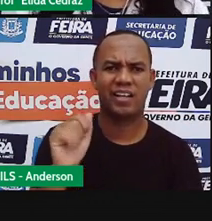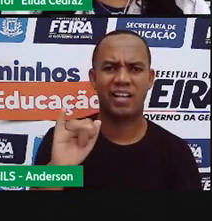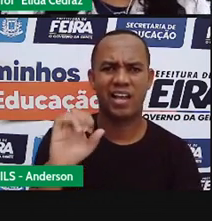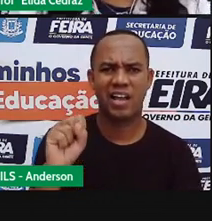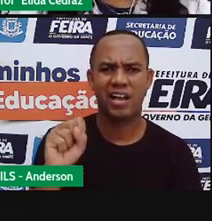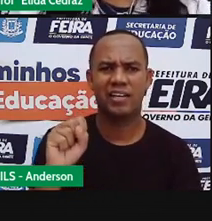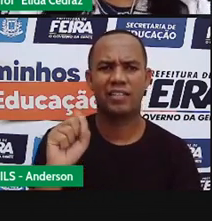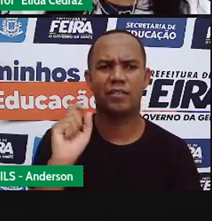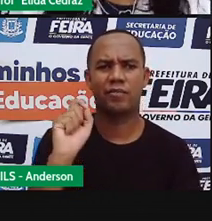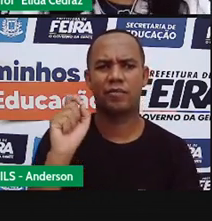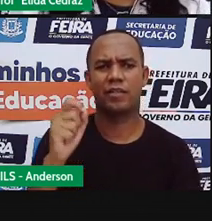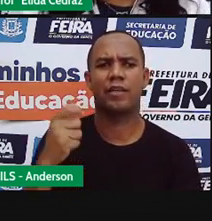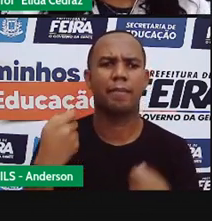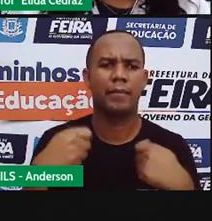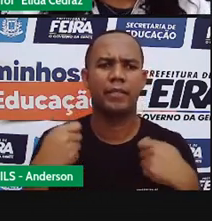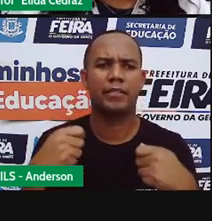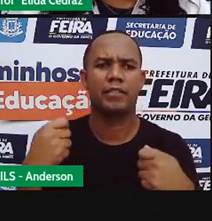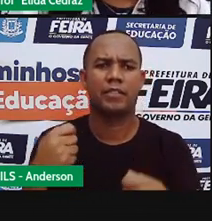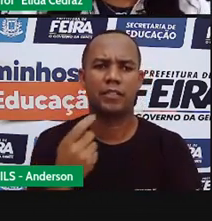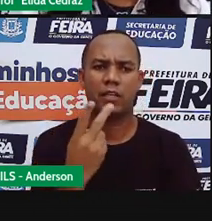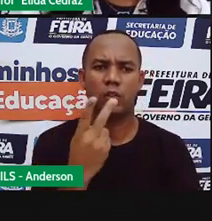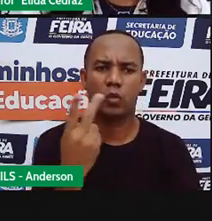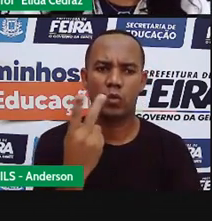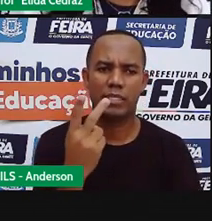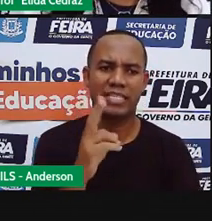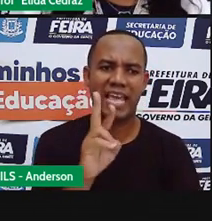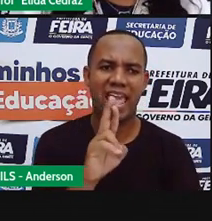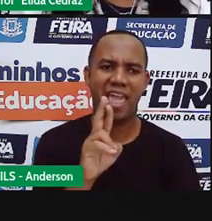a gente vai precisar dos dois R juntos.